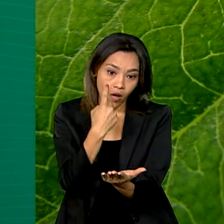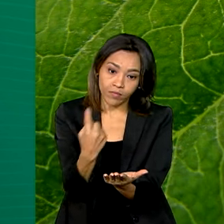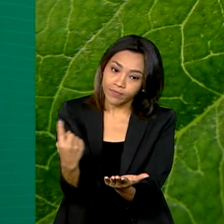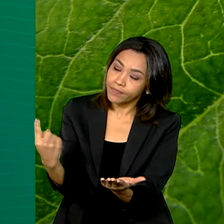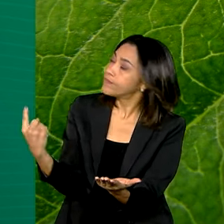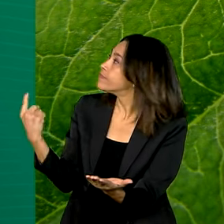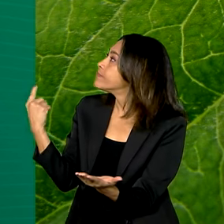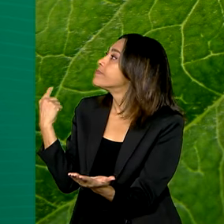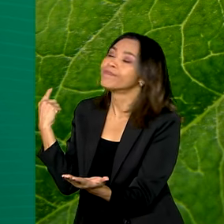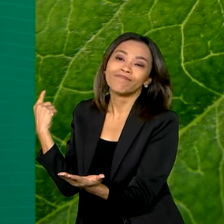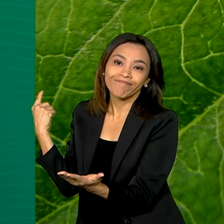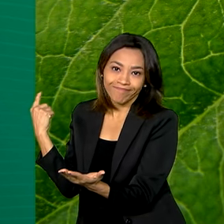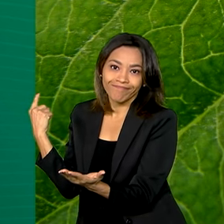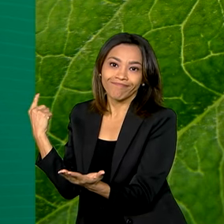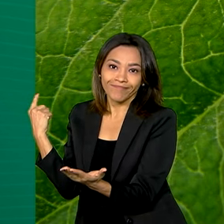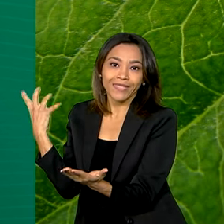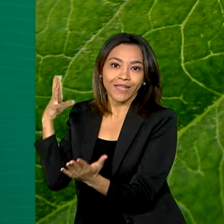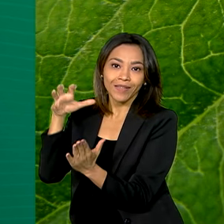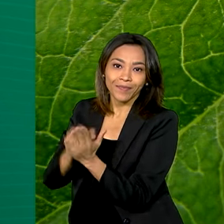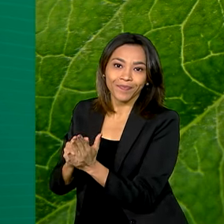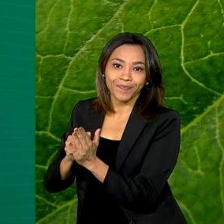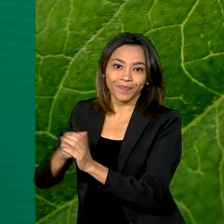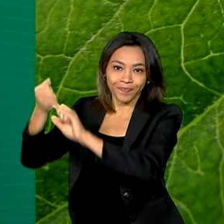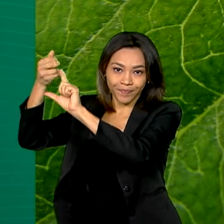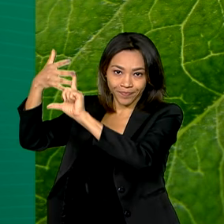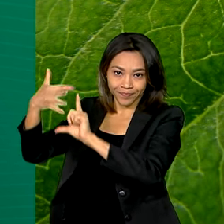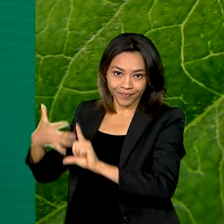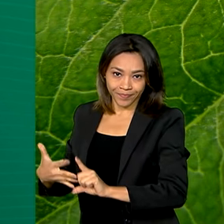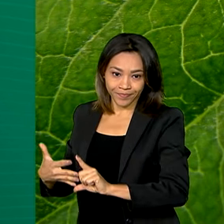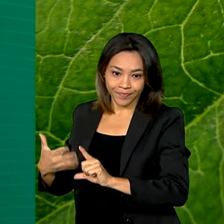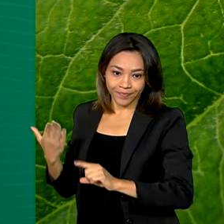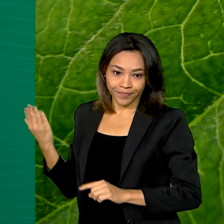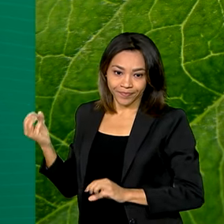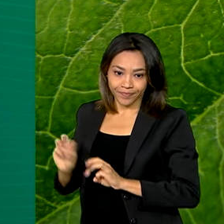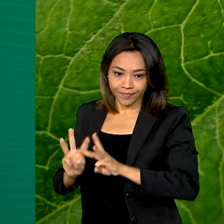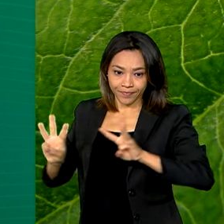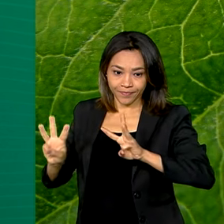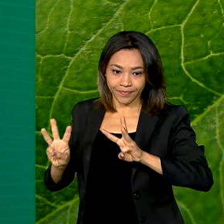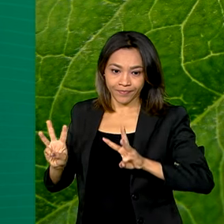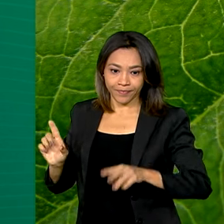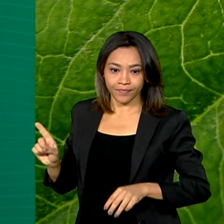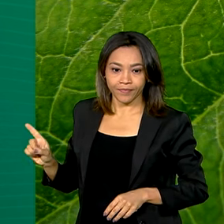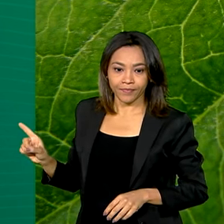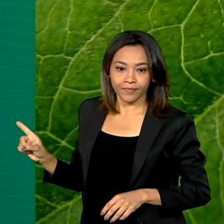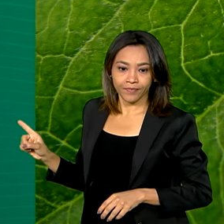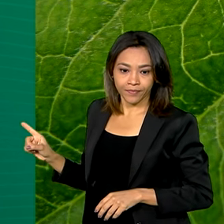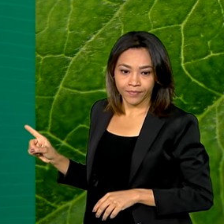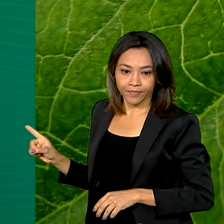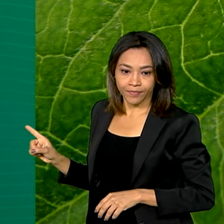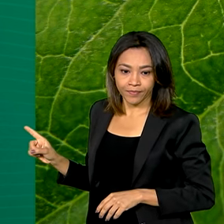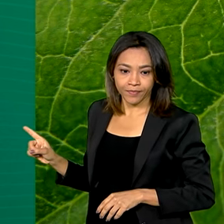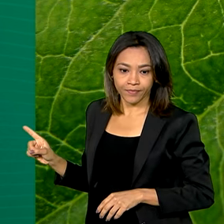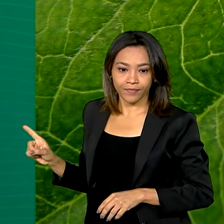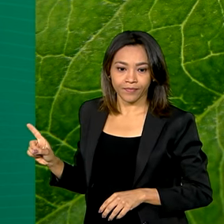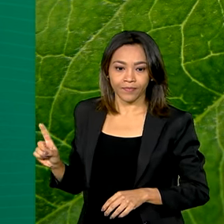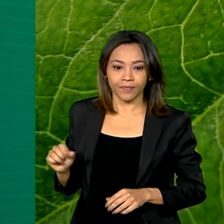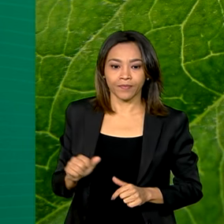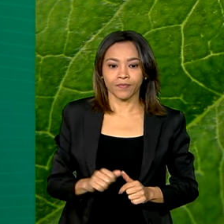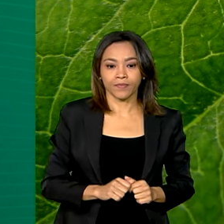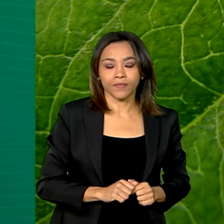bolsaverde.mma.gov.br barra cidadão.